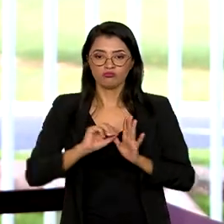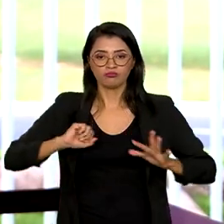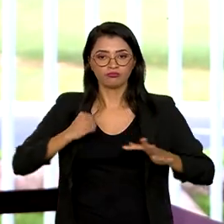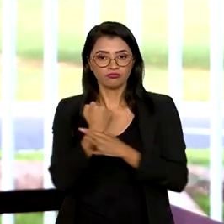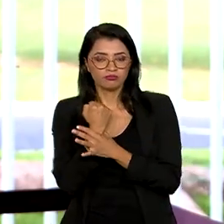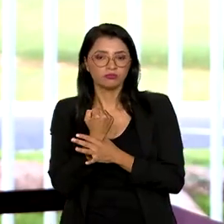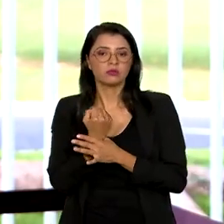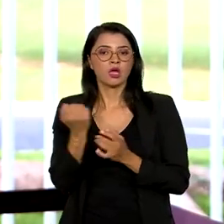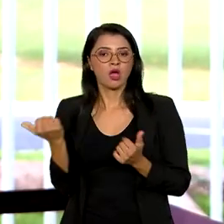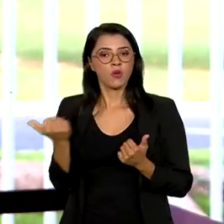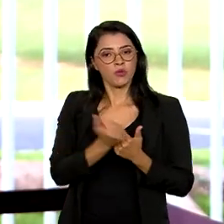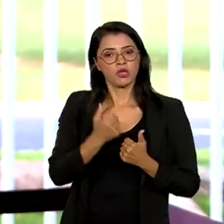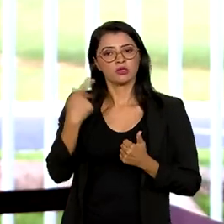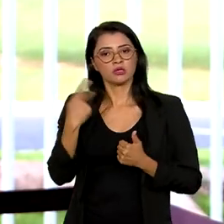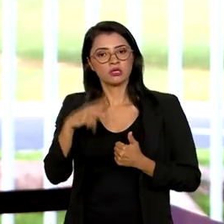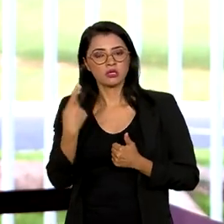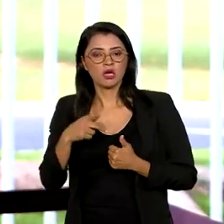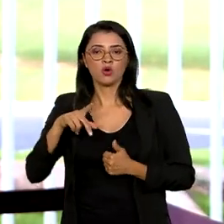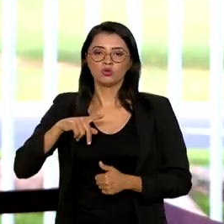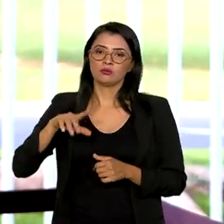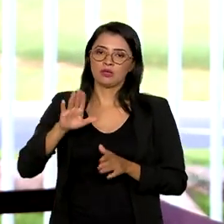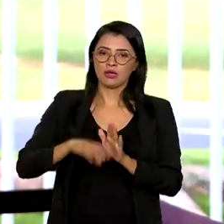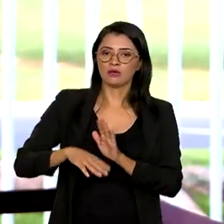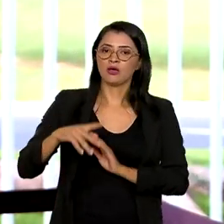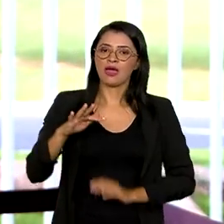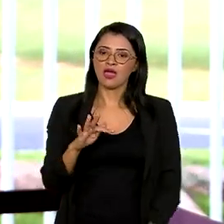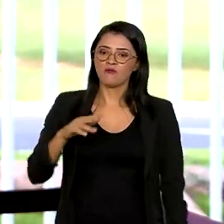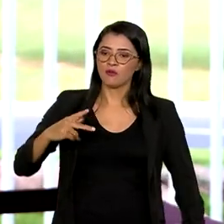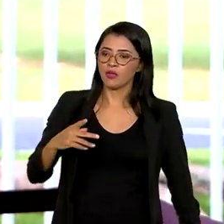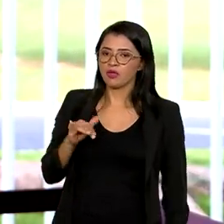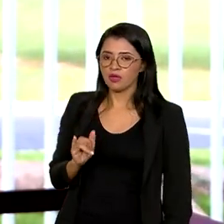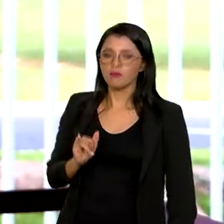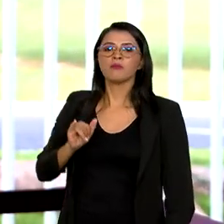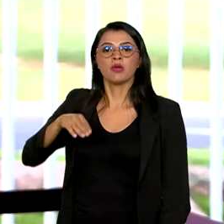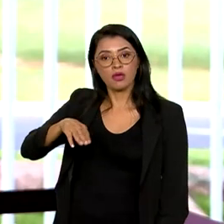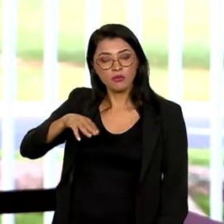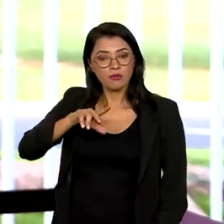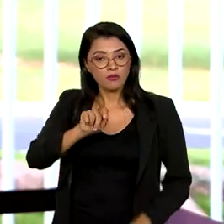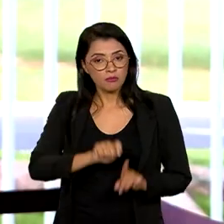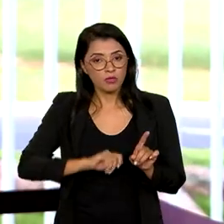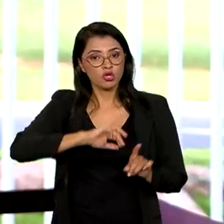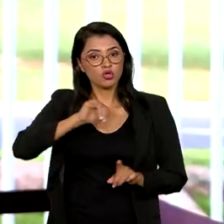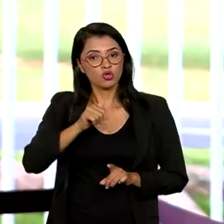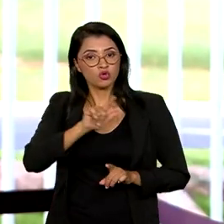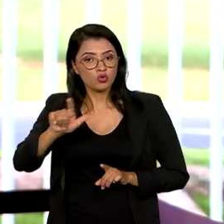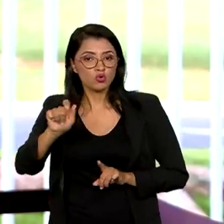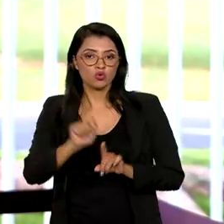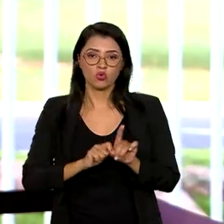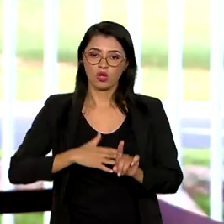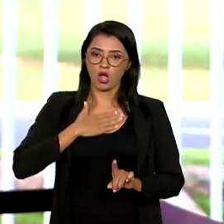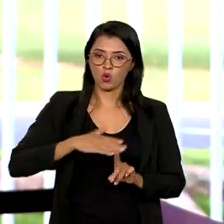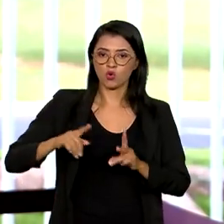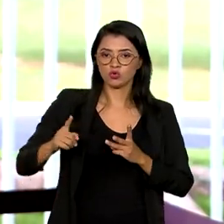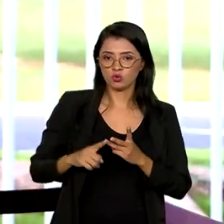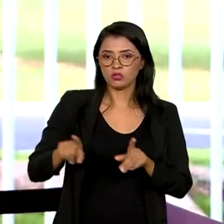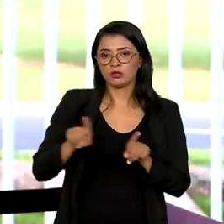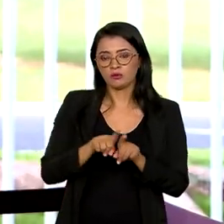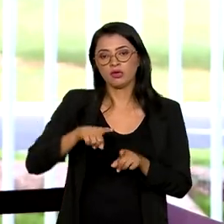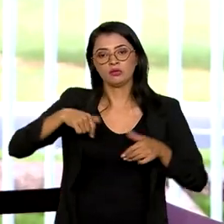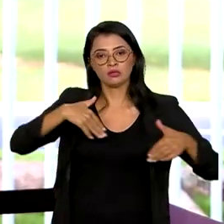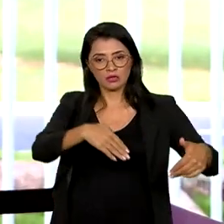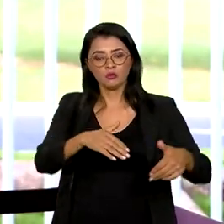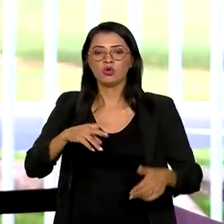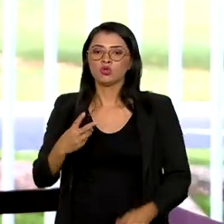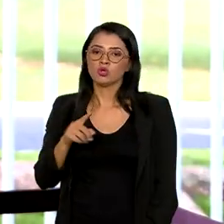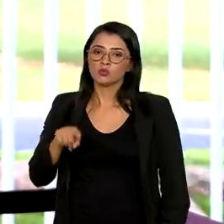compensação da queda do FPM dos meses de julho, agosto e setembro, cerca de 2,3